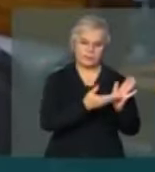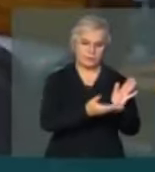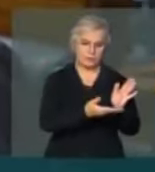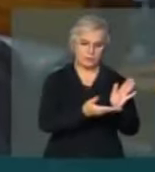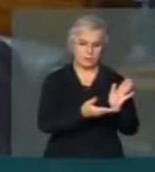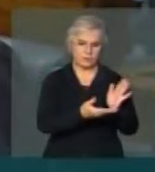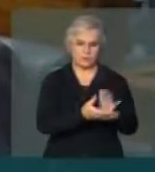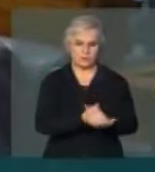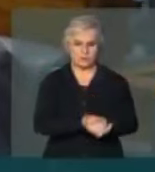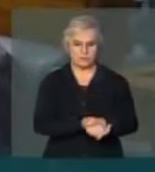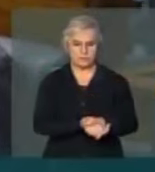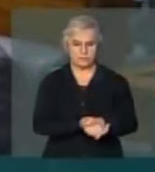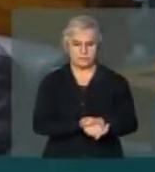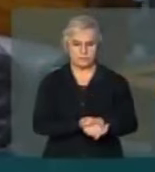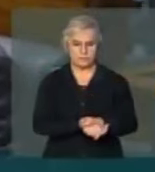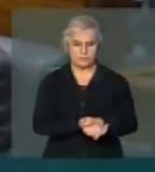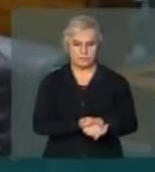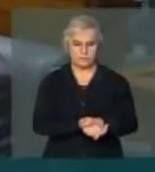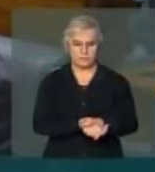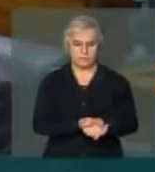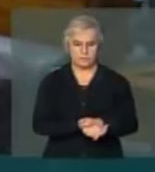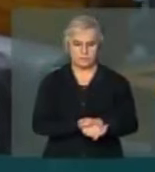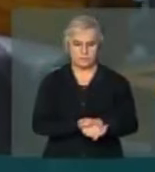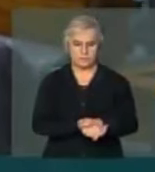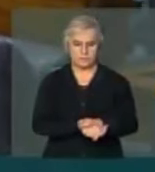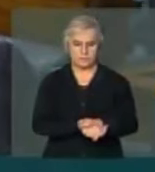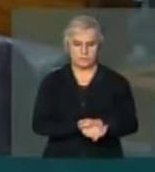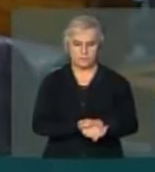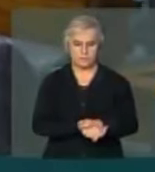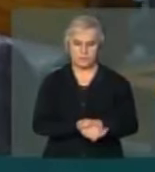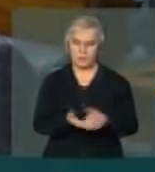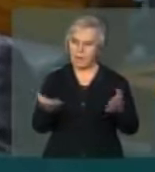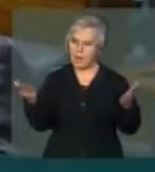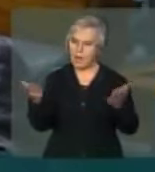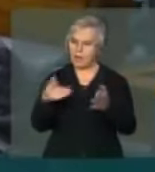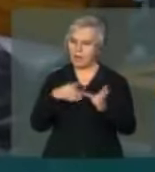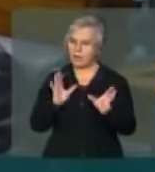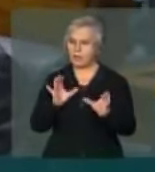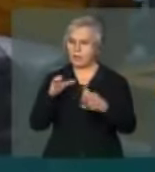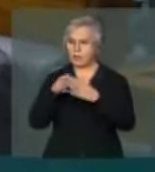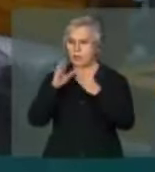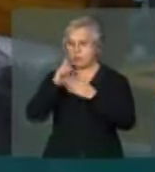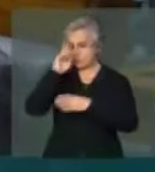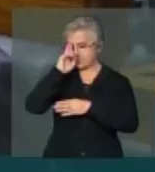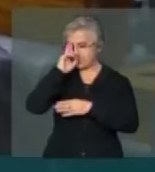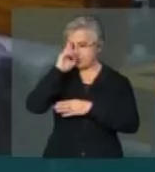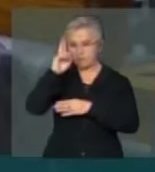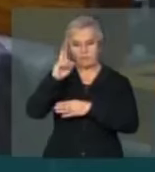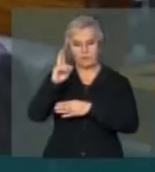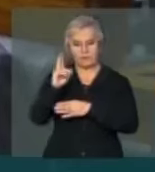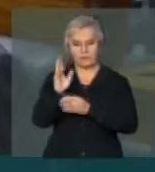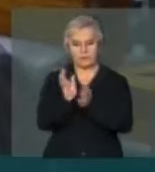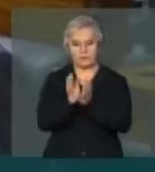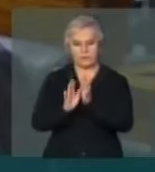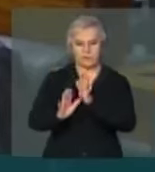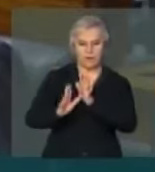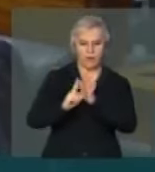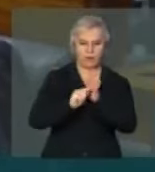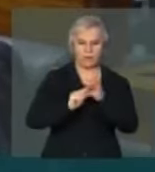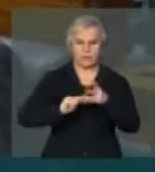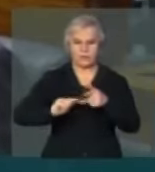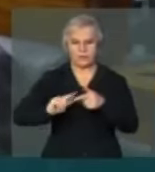Jato, dessa vez chegou ao cabeça da quadrilha, ao chefão do crime, aquele que